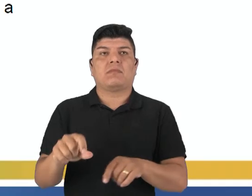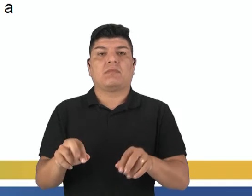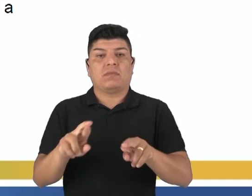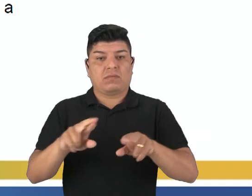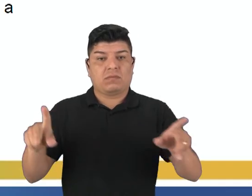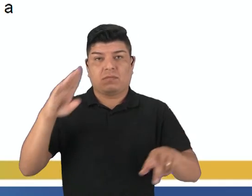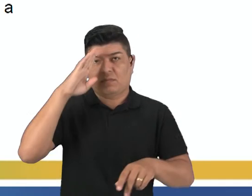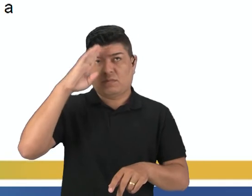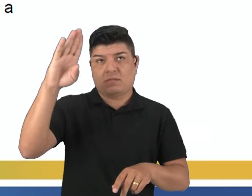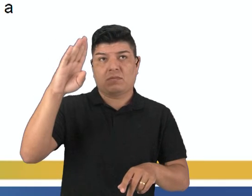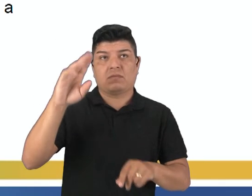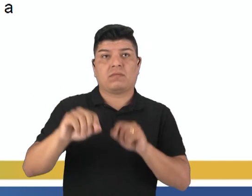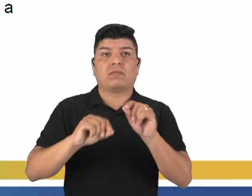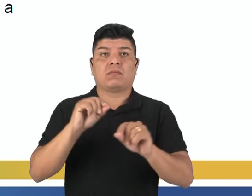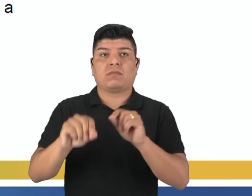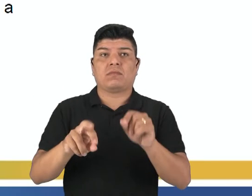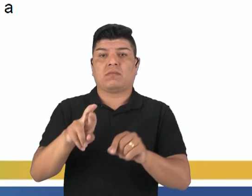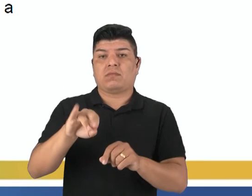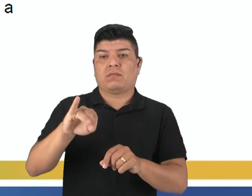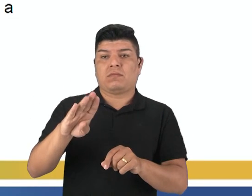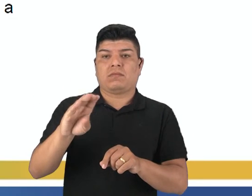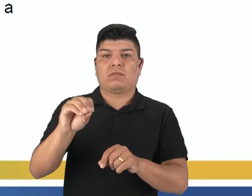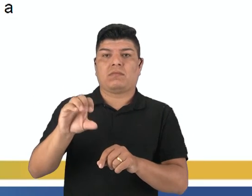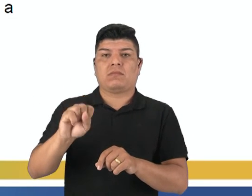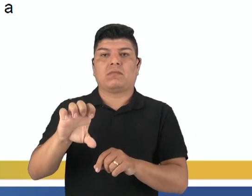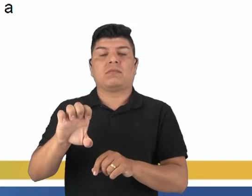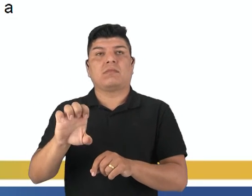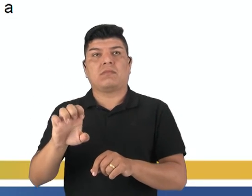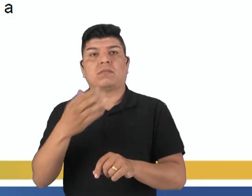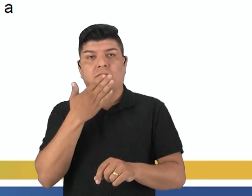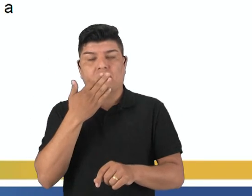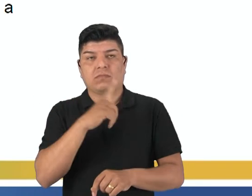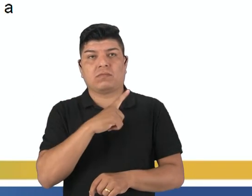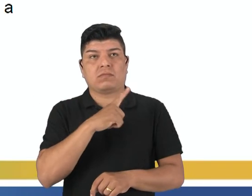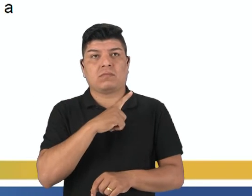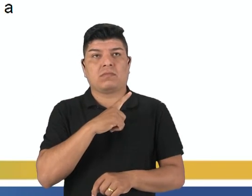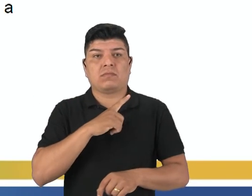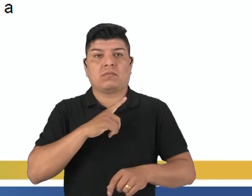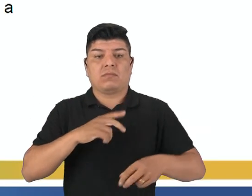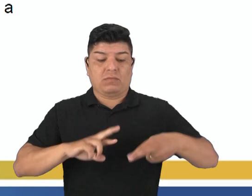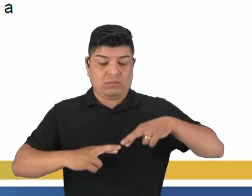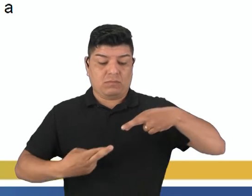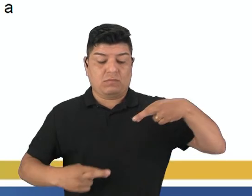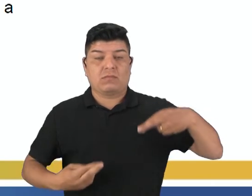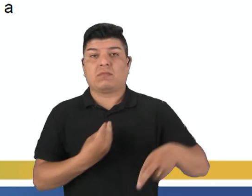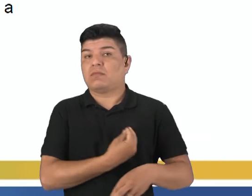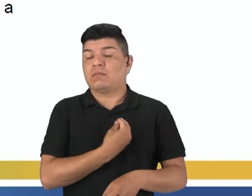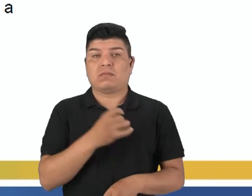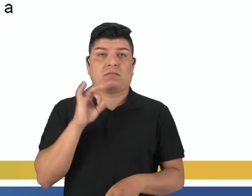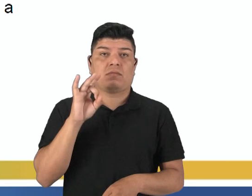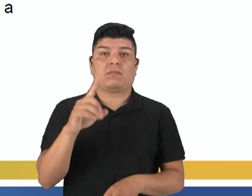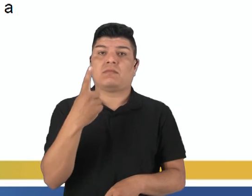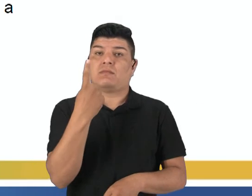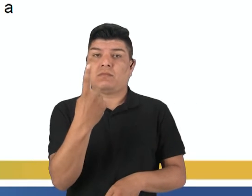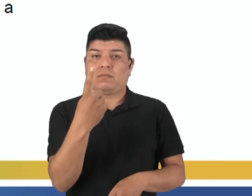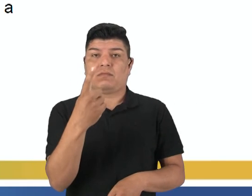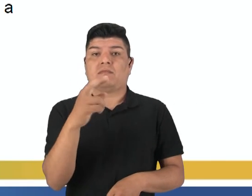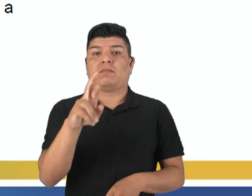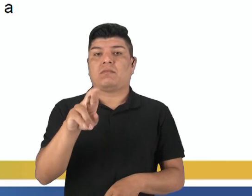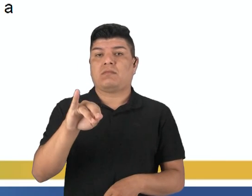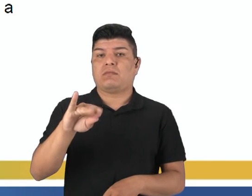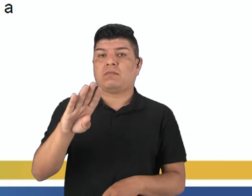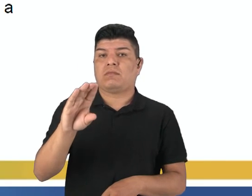principal e a desoxirribose no DNA, que é o açúcar, e o RNA apresenta apenas uma ribose.